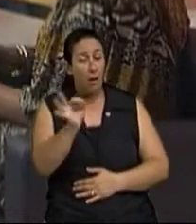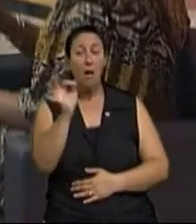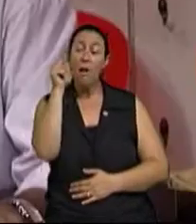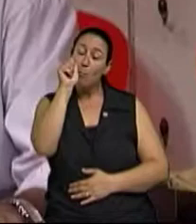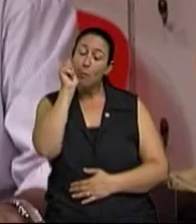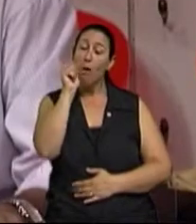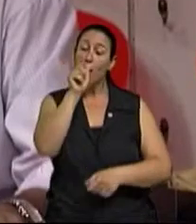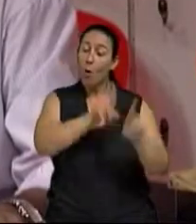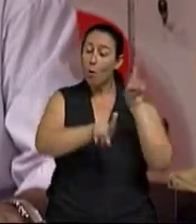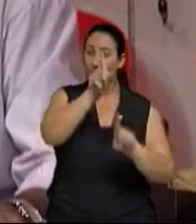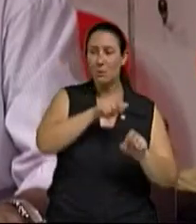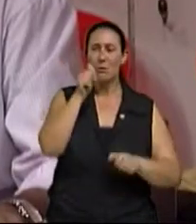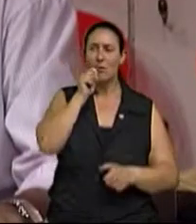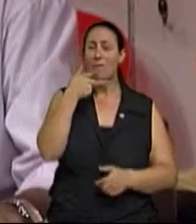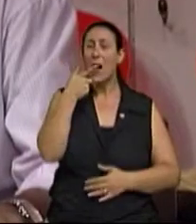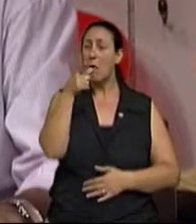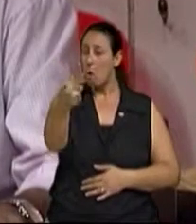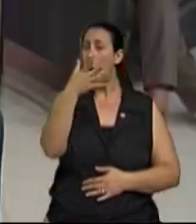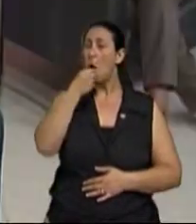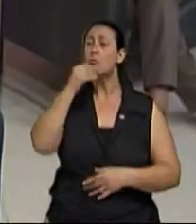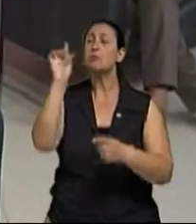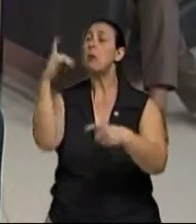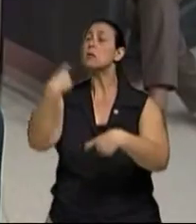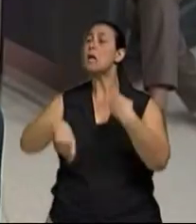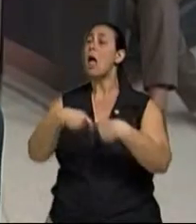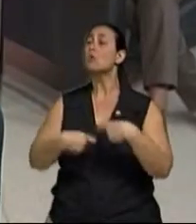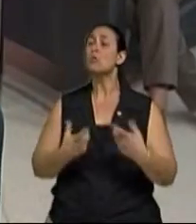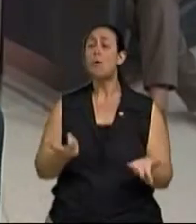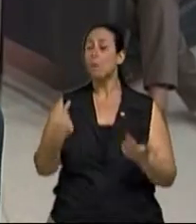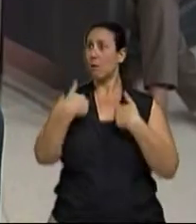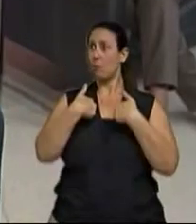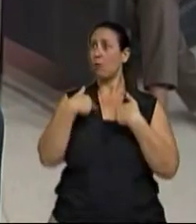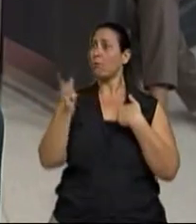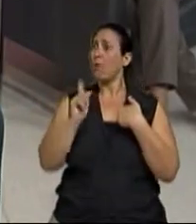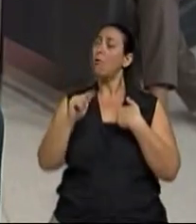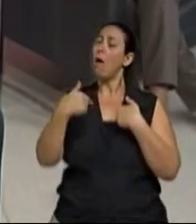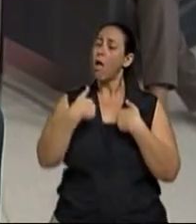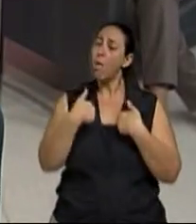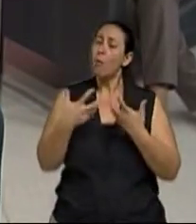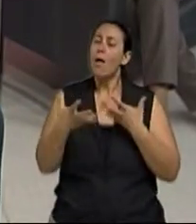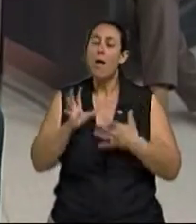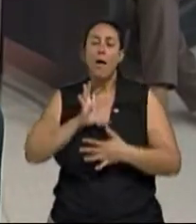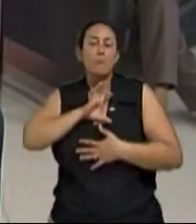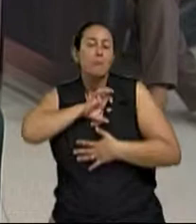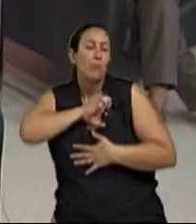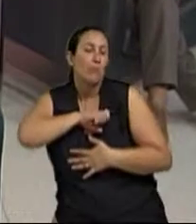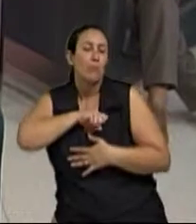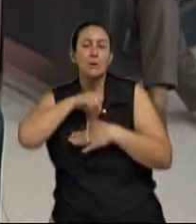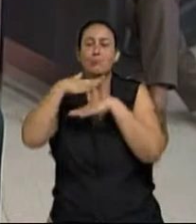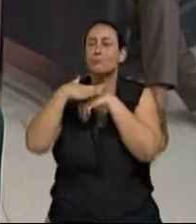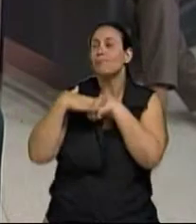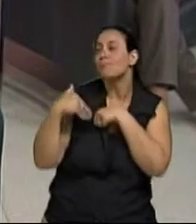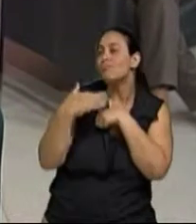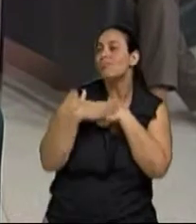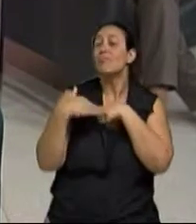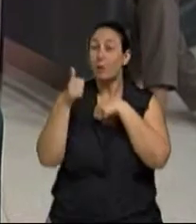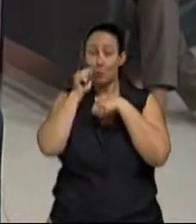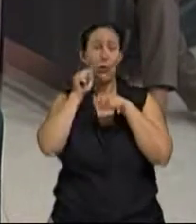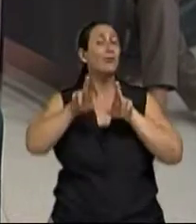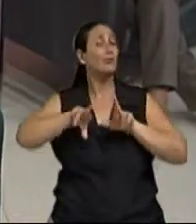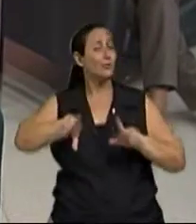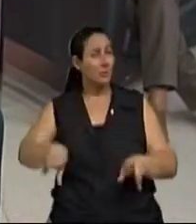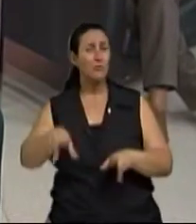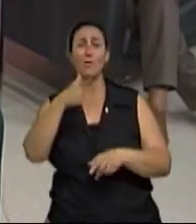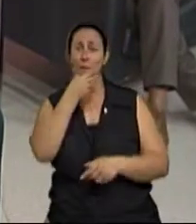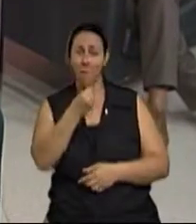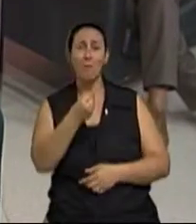é só realmente um ato, para mim tem todo um envolvimento e a gente sabe que nós somos diferentes, né? As mulheres precisam de